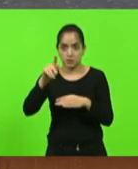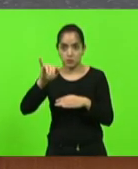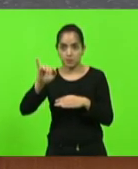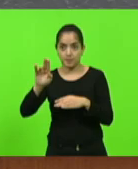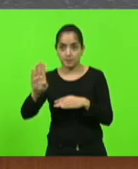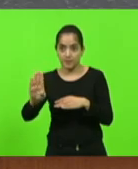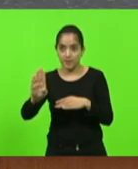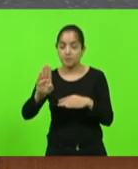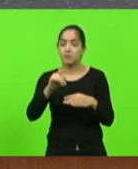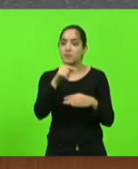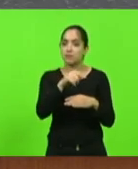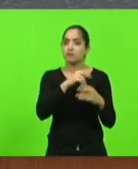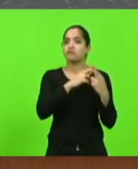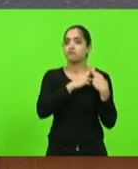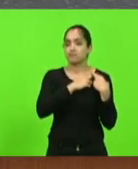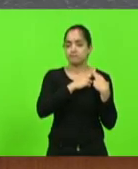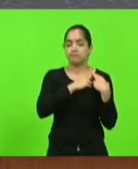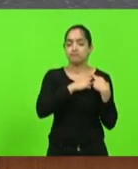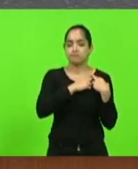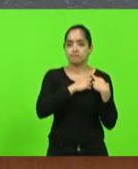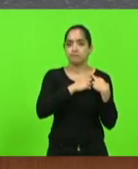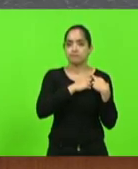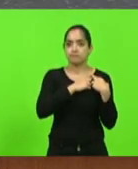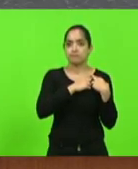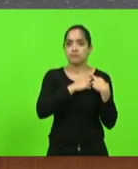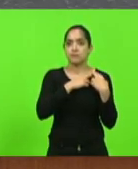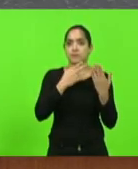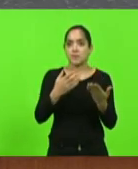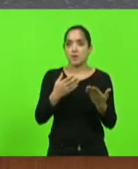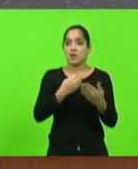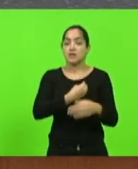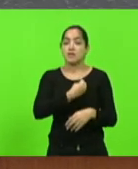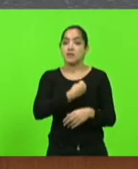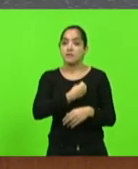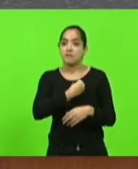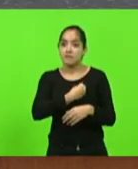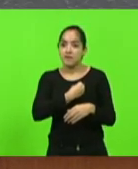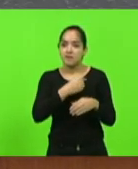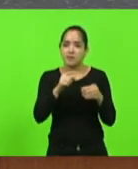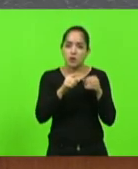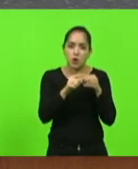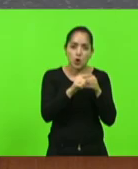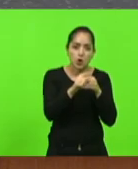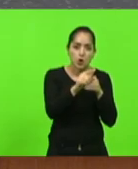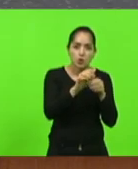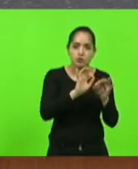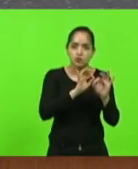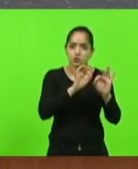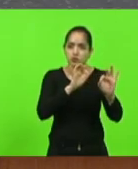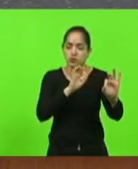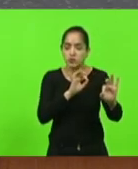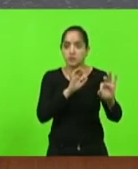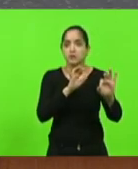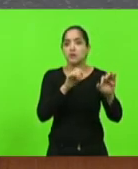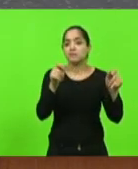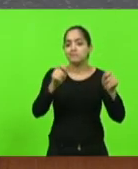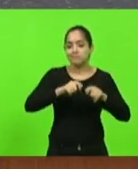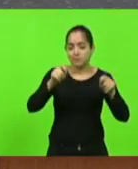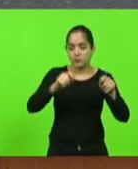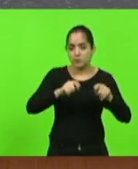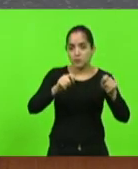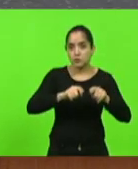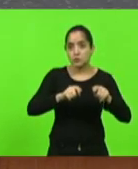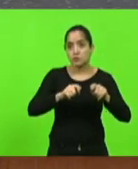da agroindústria que aqueles que moram no interior tenham condições semelhantes àqueles que